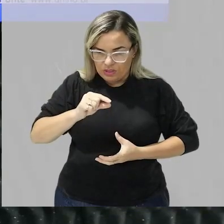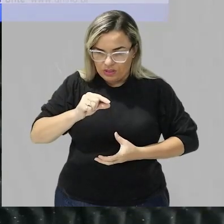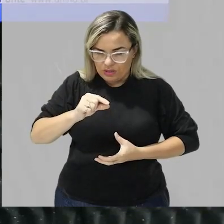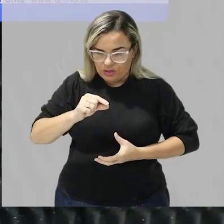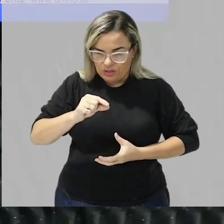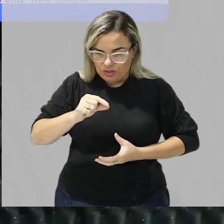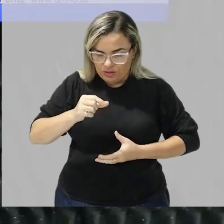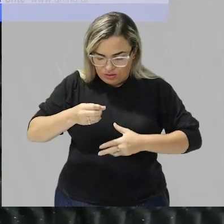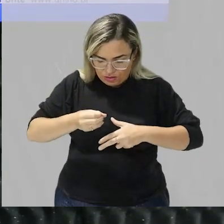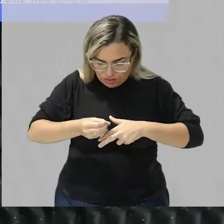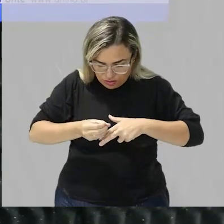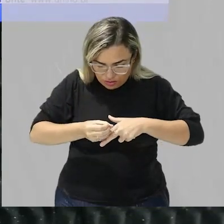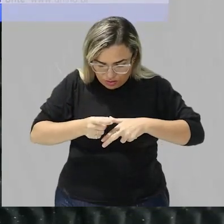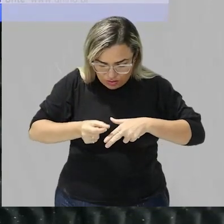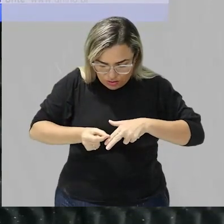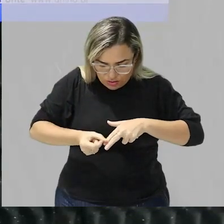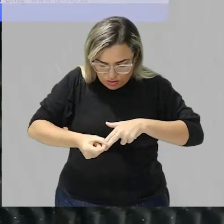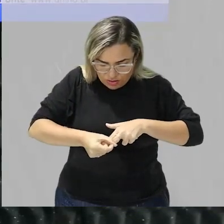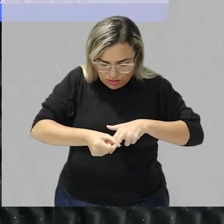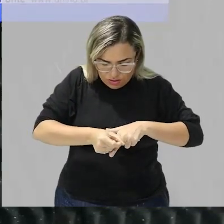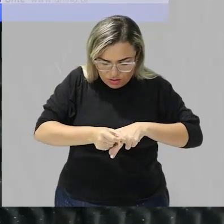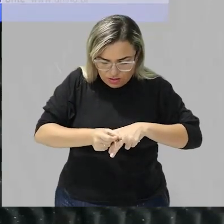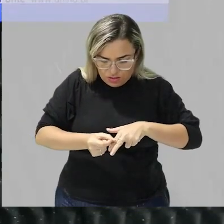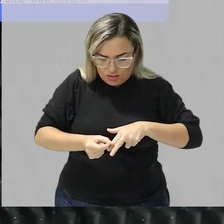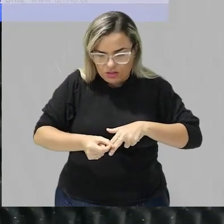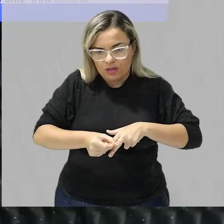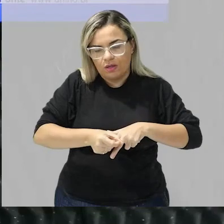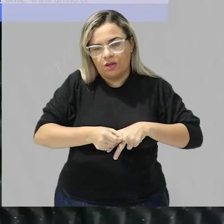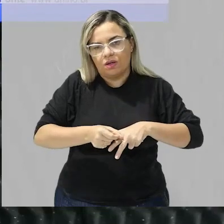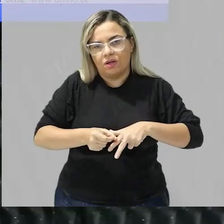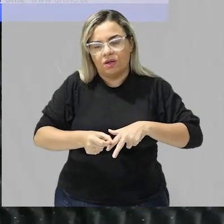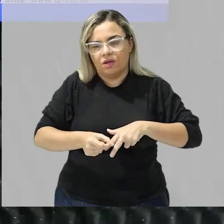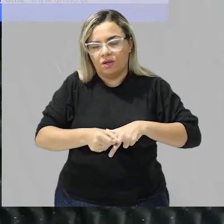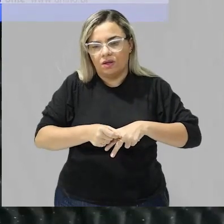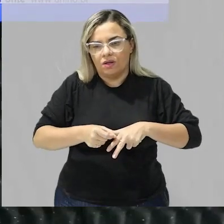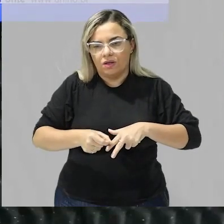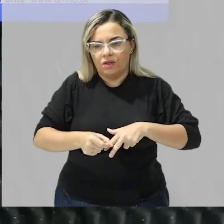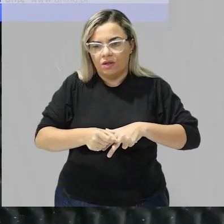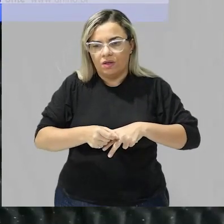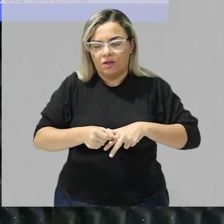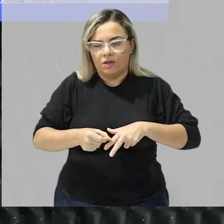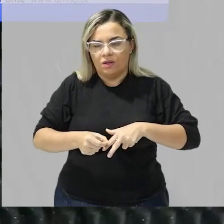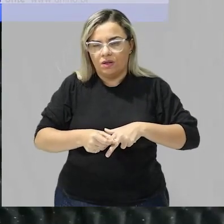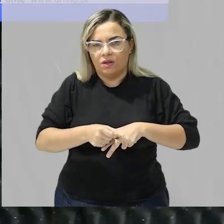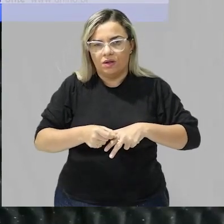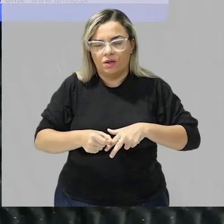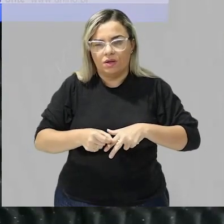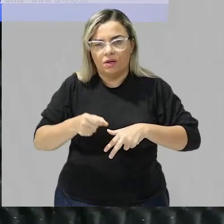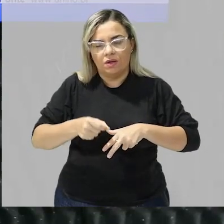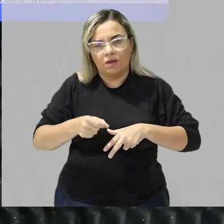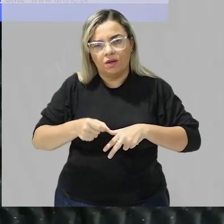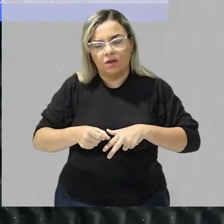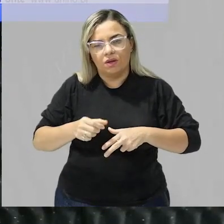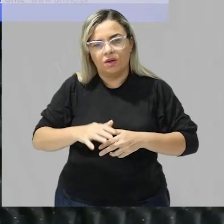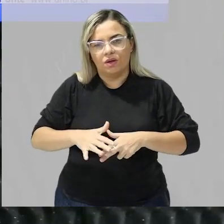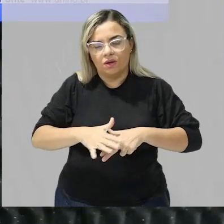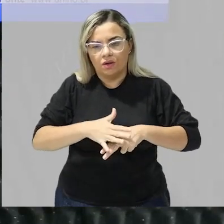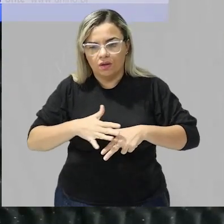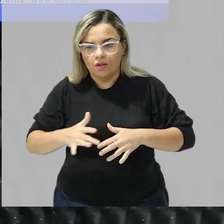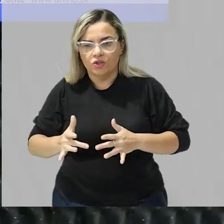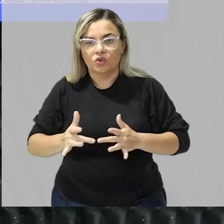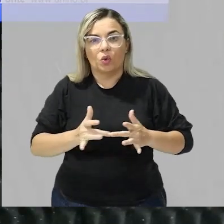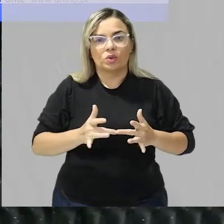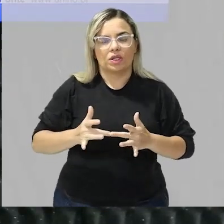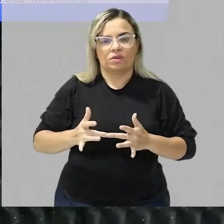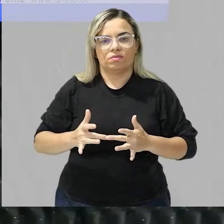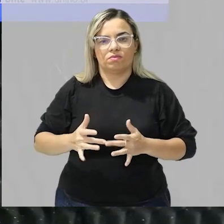mini gotículas essas mini gotículas elas fornecem uma maior superfície de contato